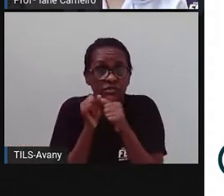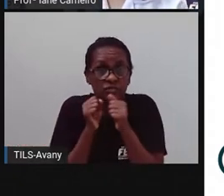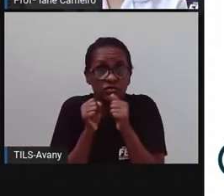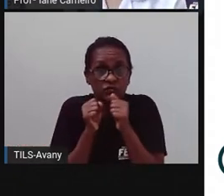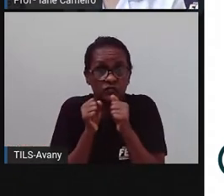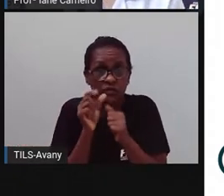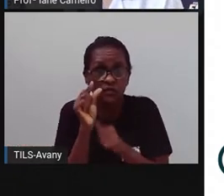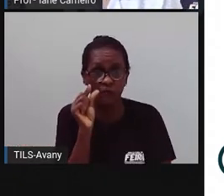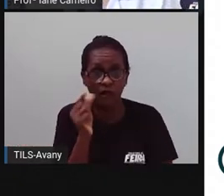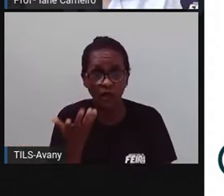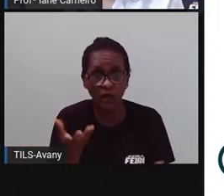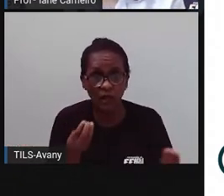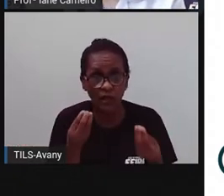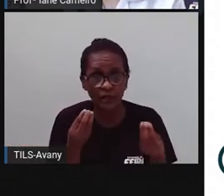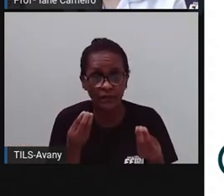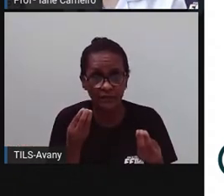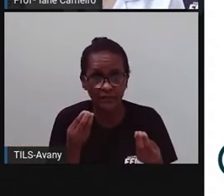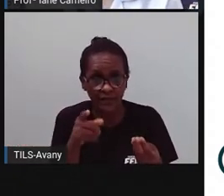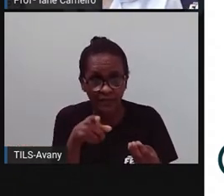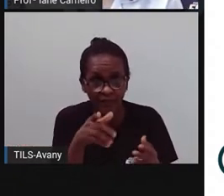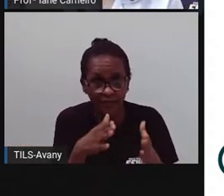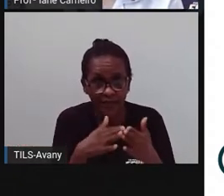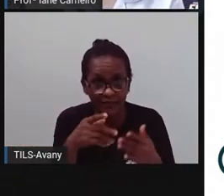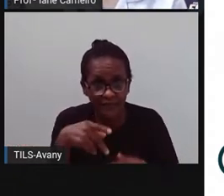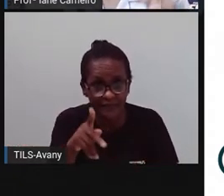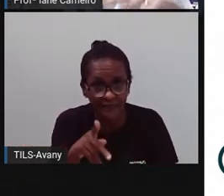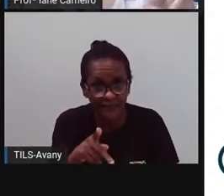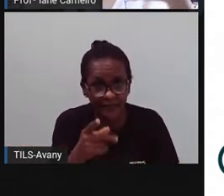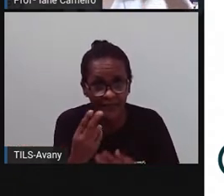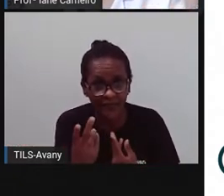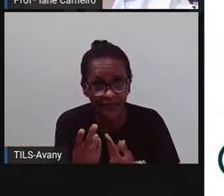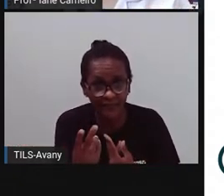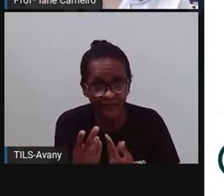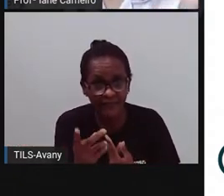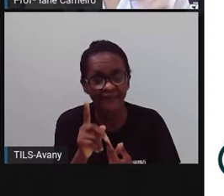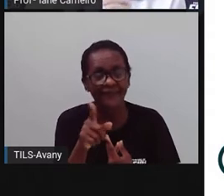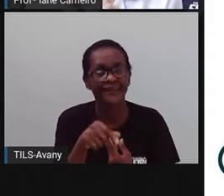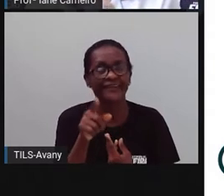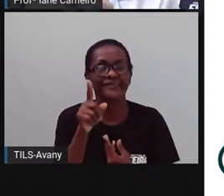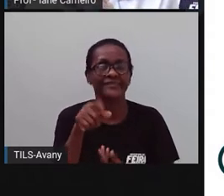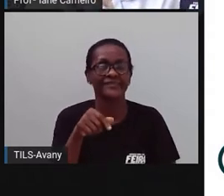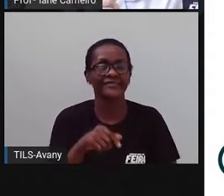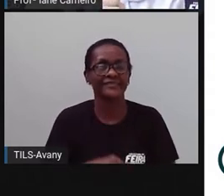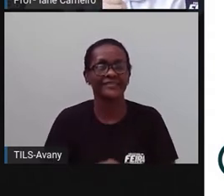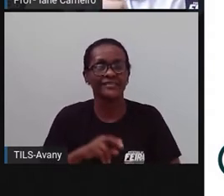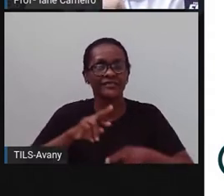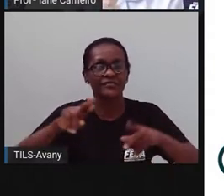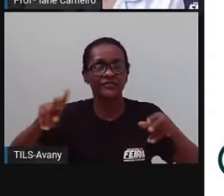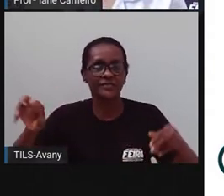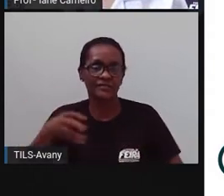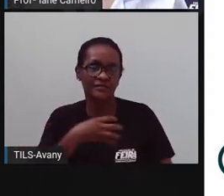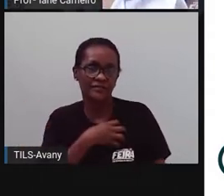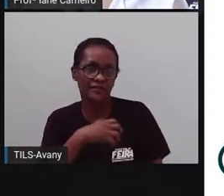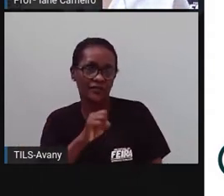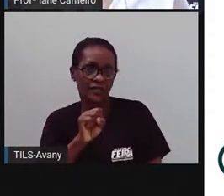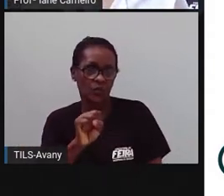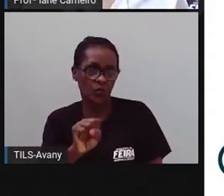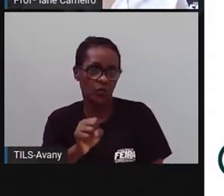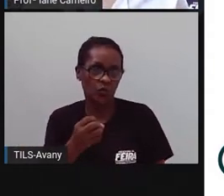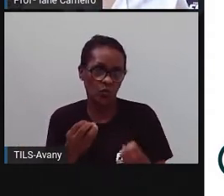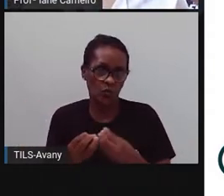em Feira. Aí, na casa de vocês, é assim também? Diferente de Salvador, por exemplo, né? De Salvador,